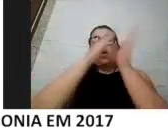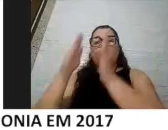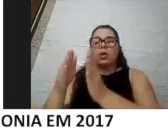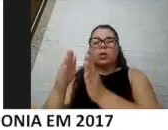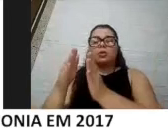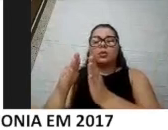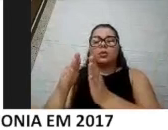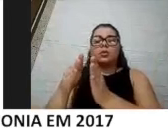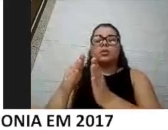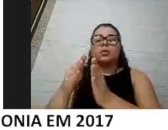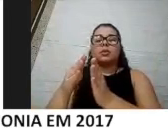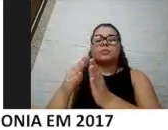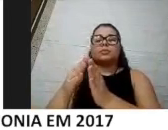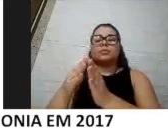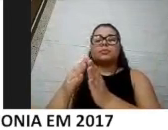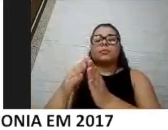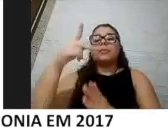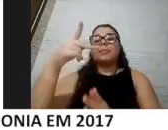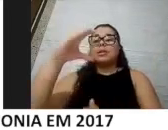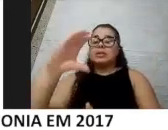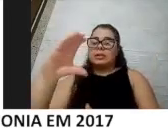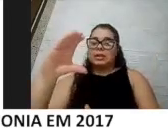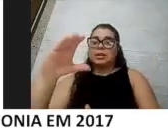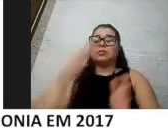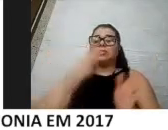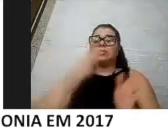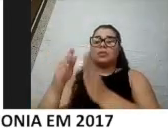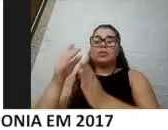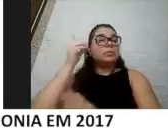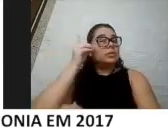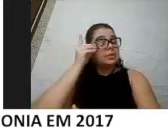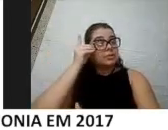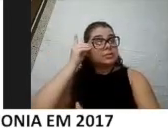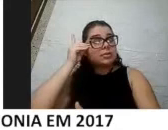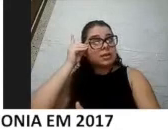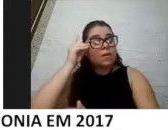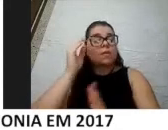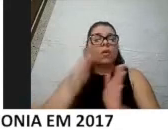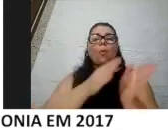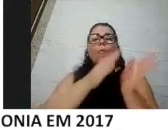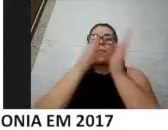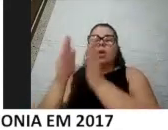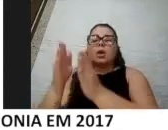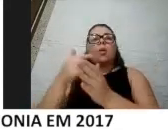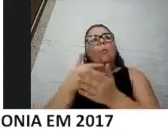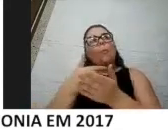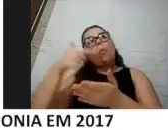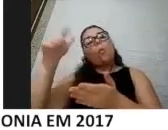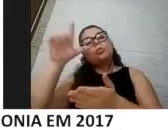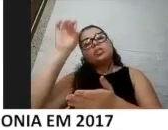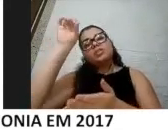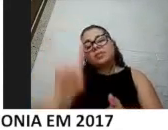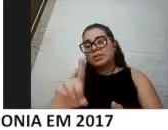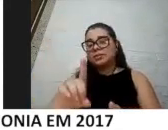paralisia cerebral, o outro próximo, síndrome de Down e aqui outras deficiências mais raras,